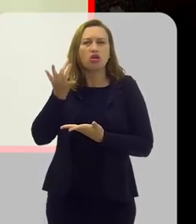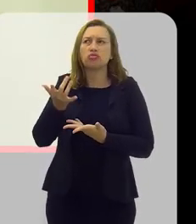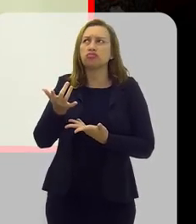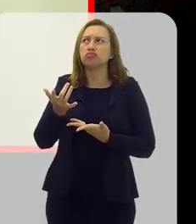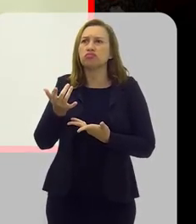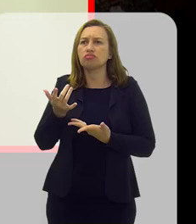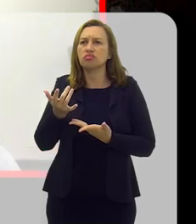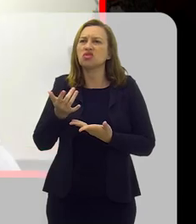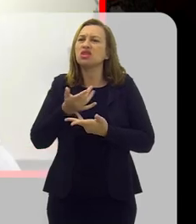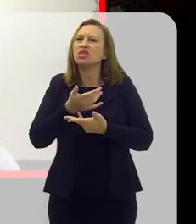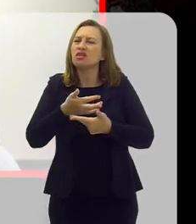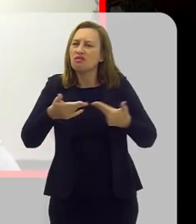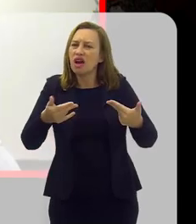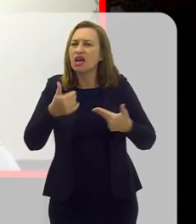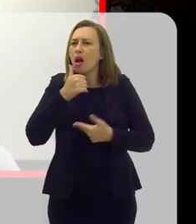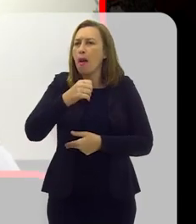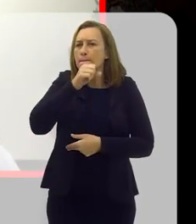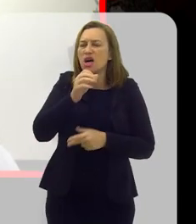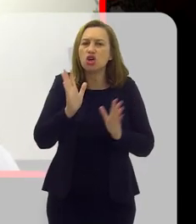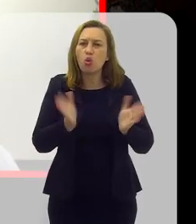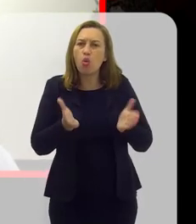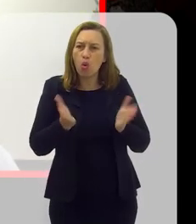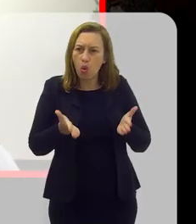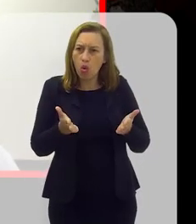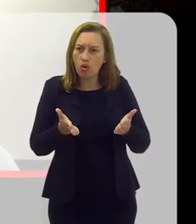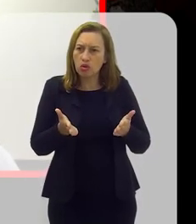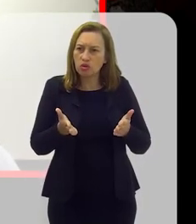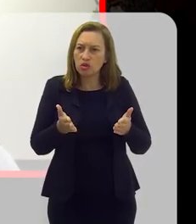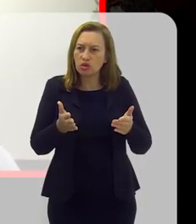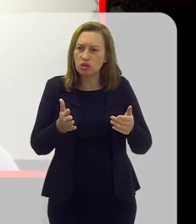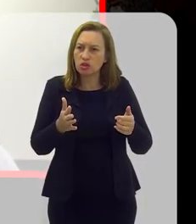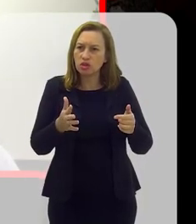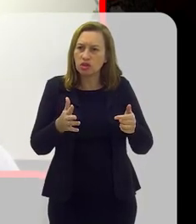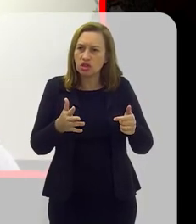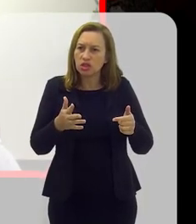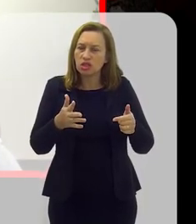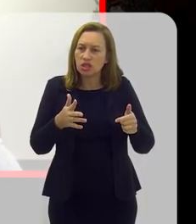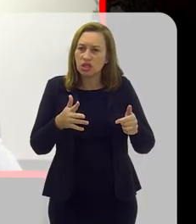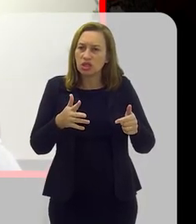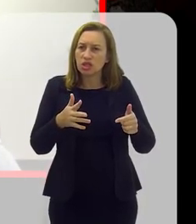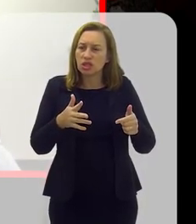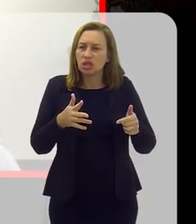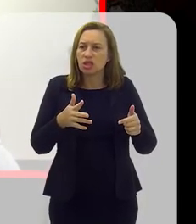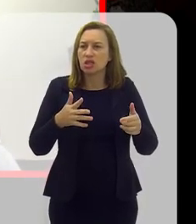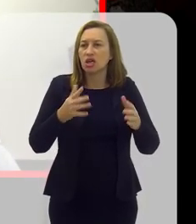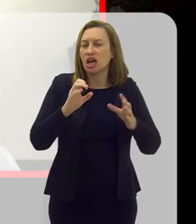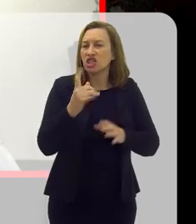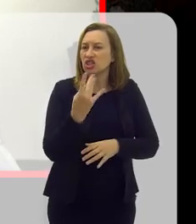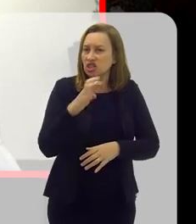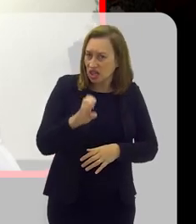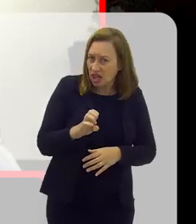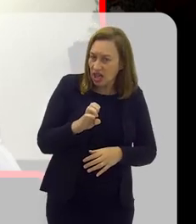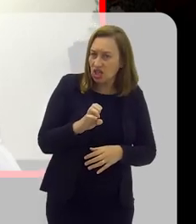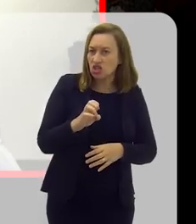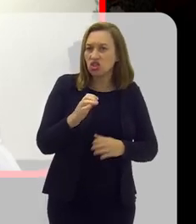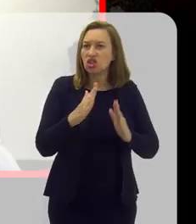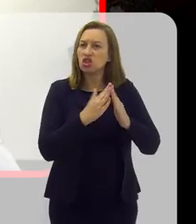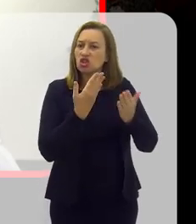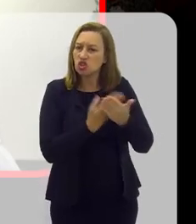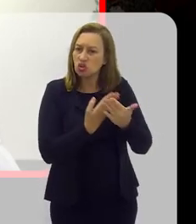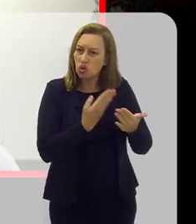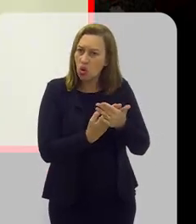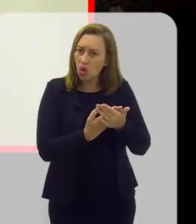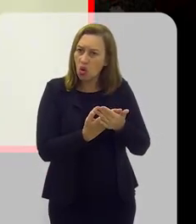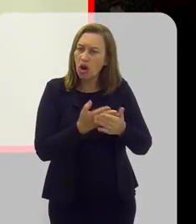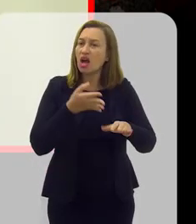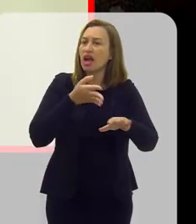que muitas mães hoje terceirizam seus filhos às escolas. Às creches, a partir de 4